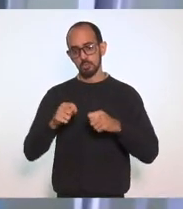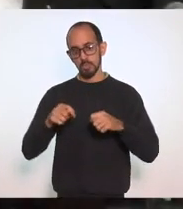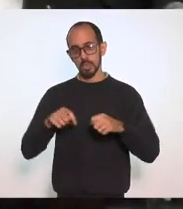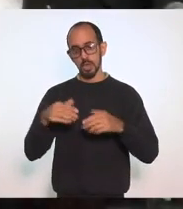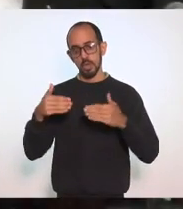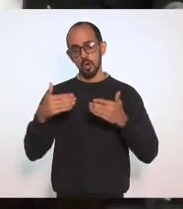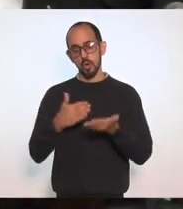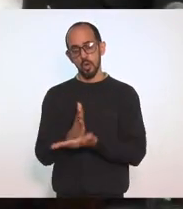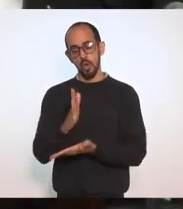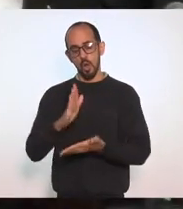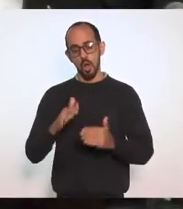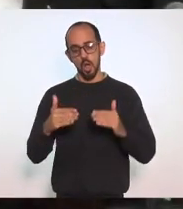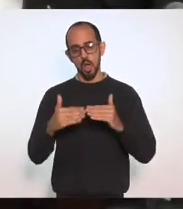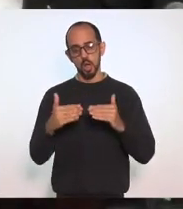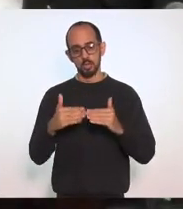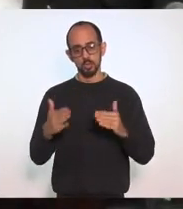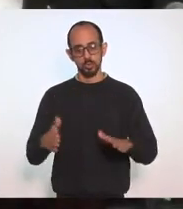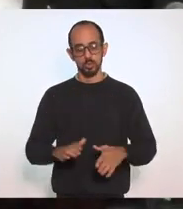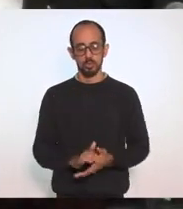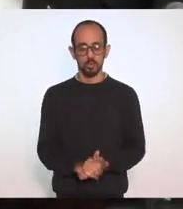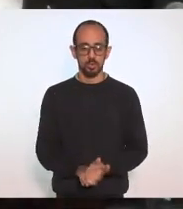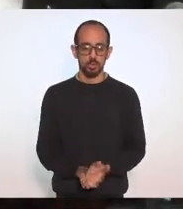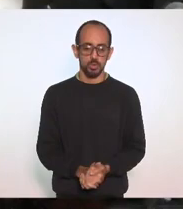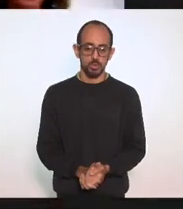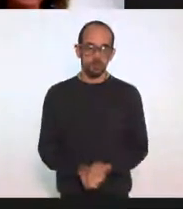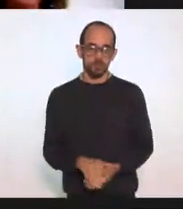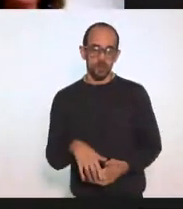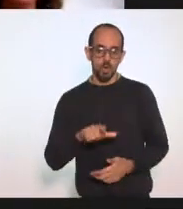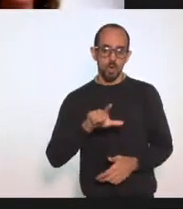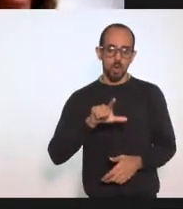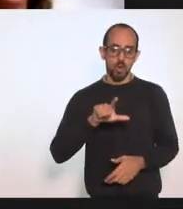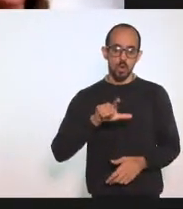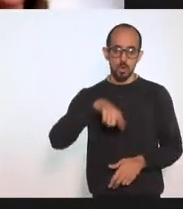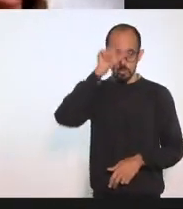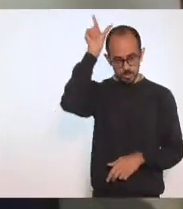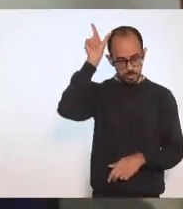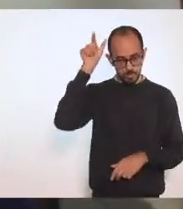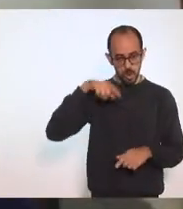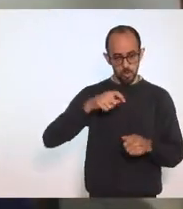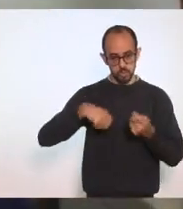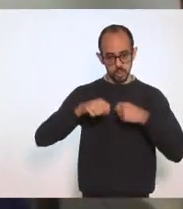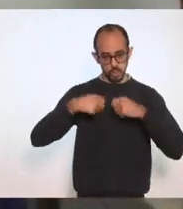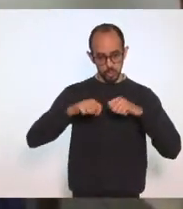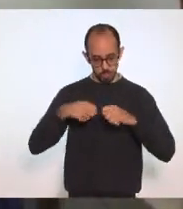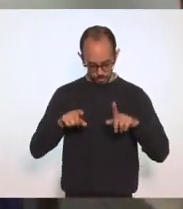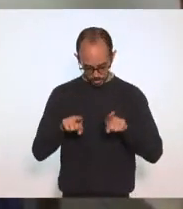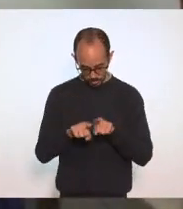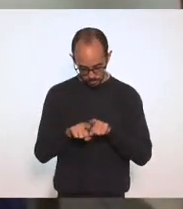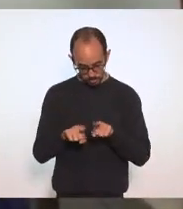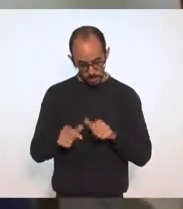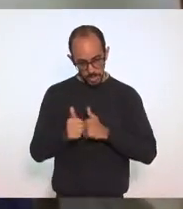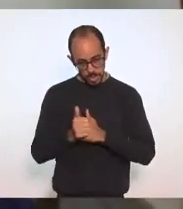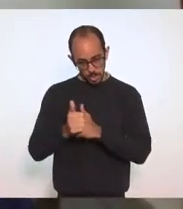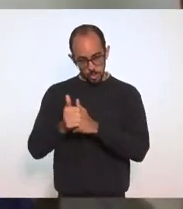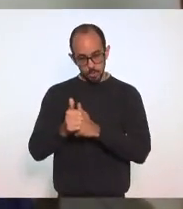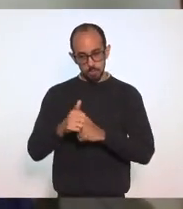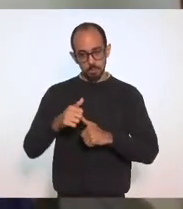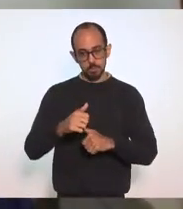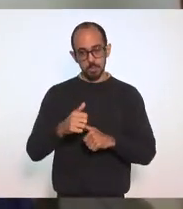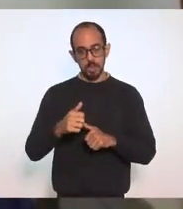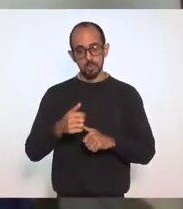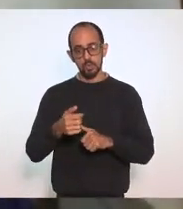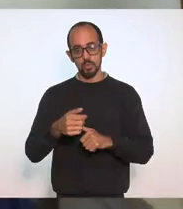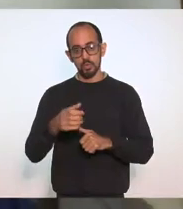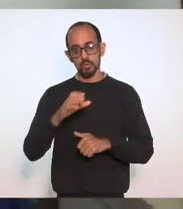Pela Comissão de Tributação, deputado Luiz Paulo. Senhor presidente, eu também acompanho o parecer da